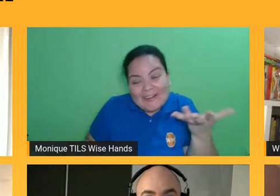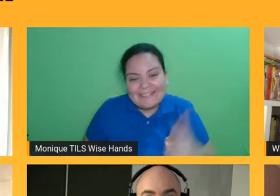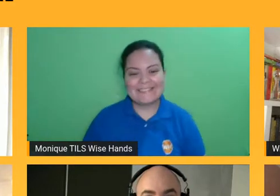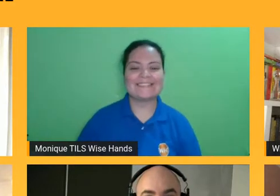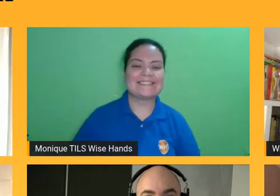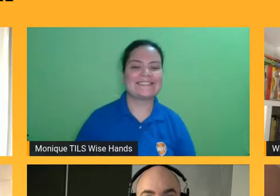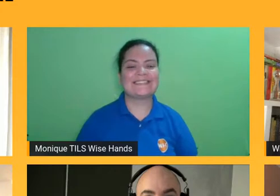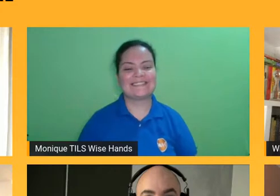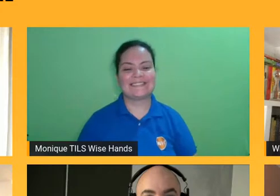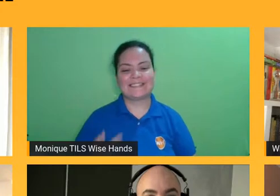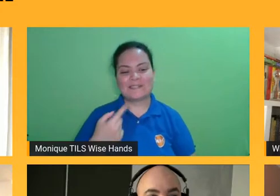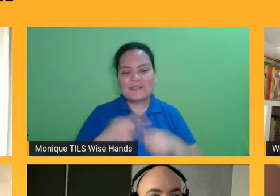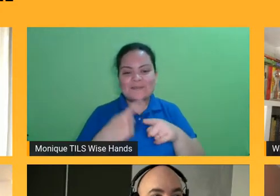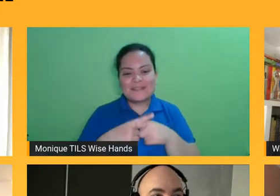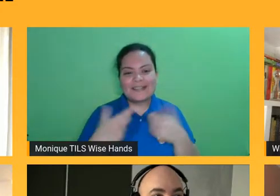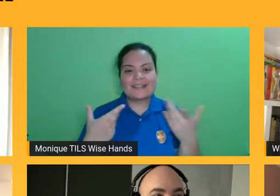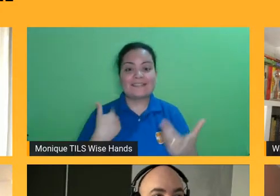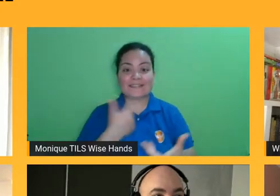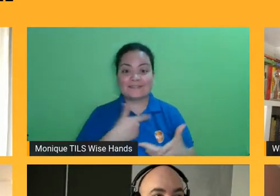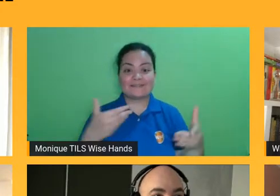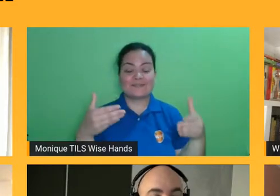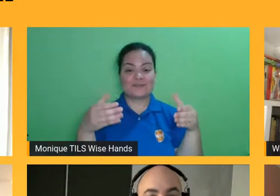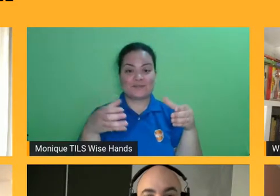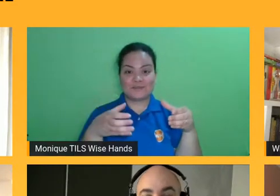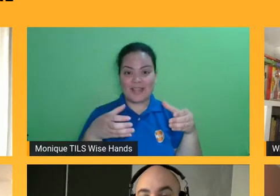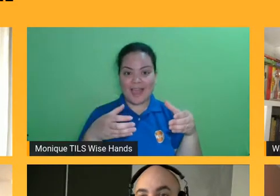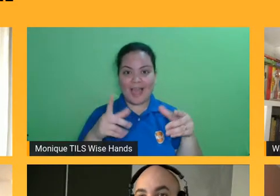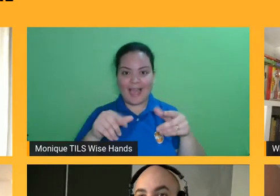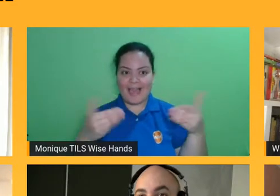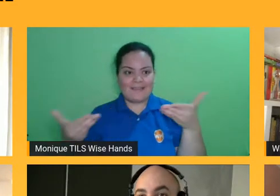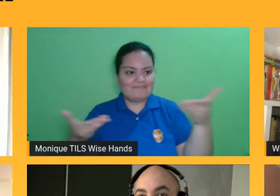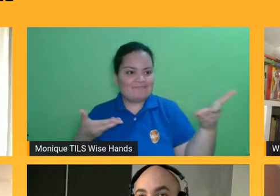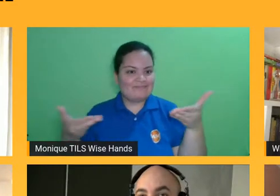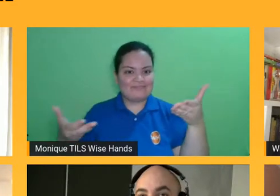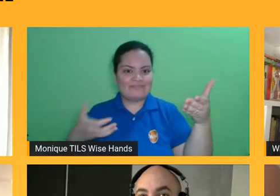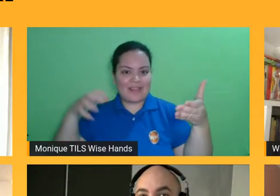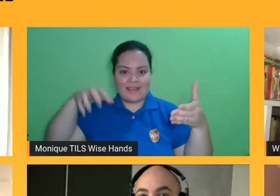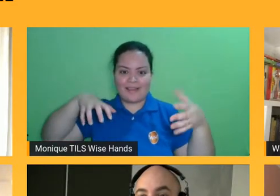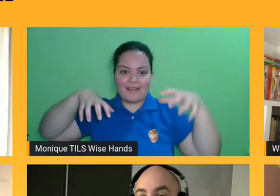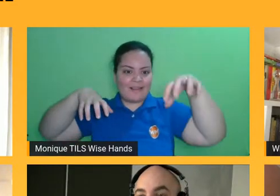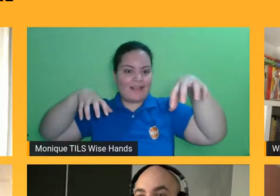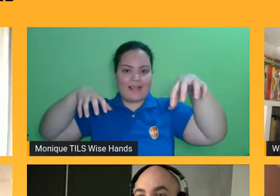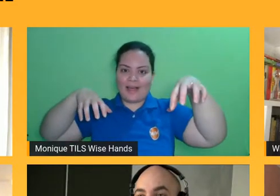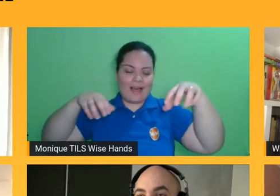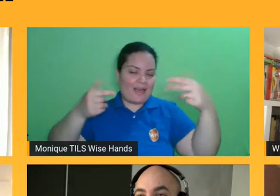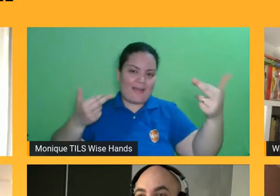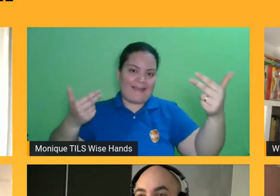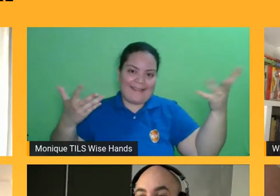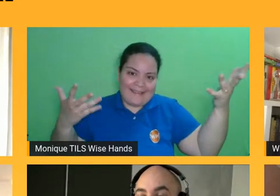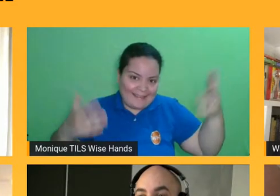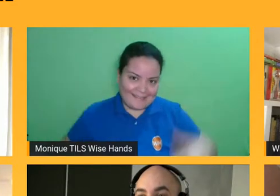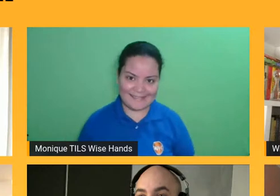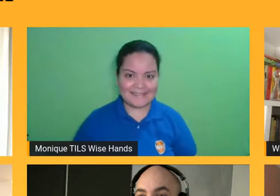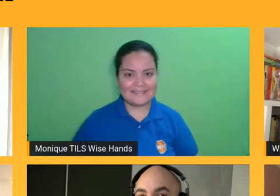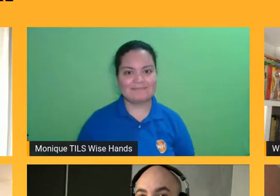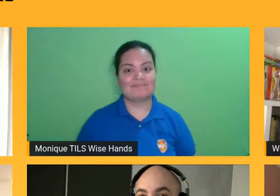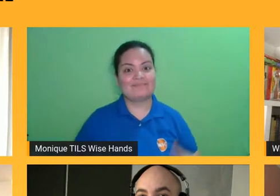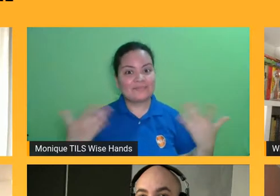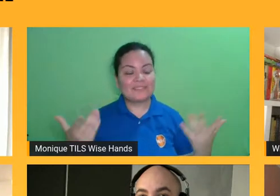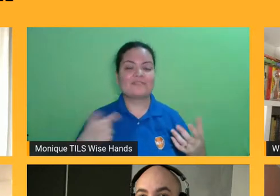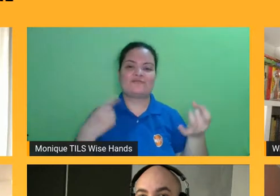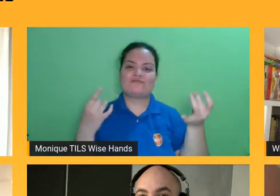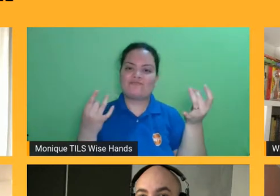comigo, porque a gente está mais ou menos na mesma situação, na mesma plataforma, a gente vem desse